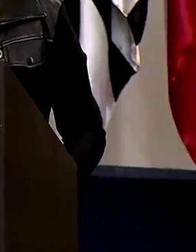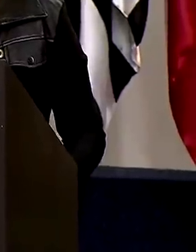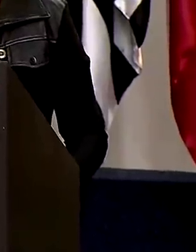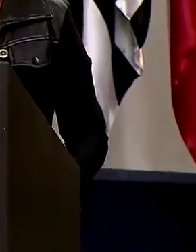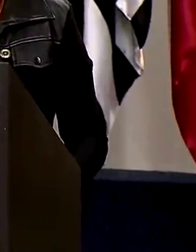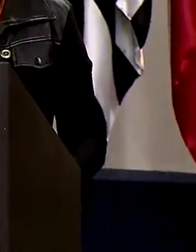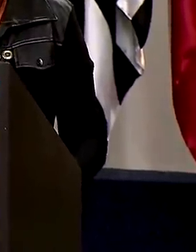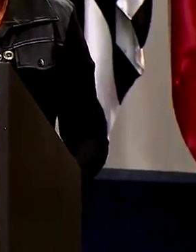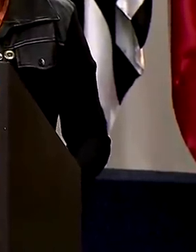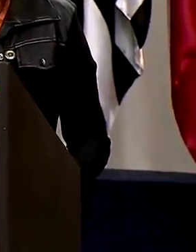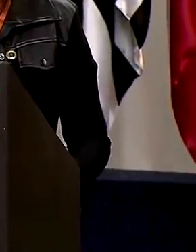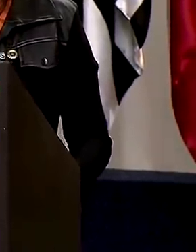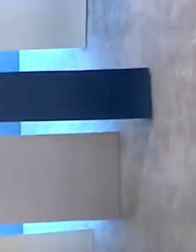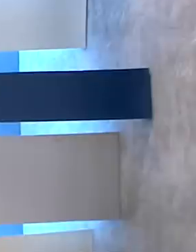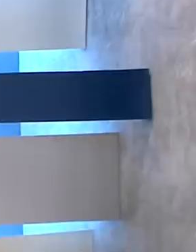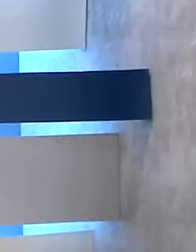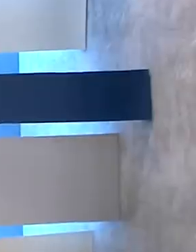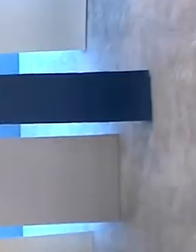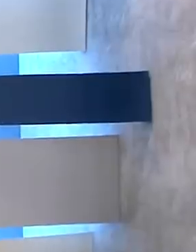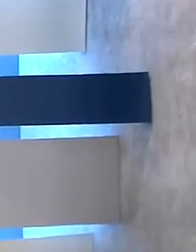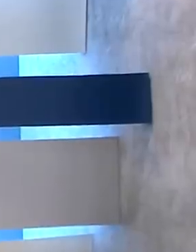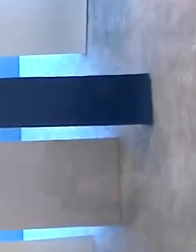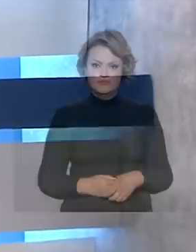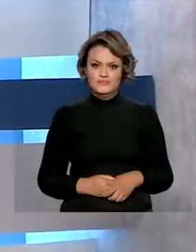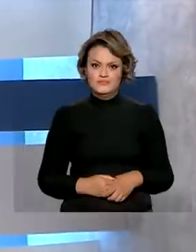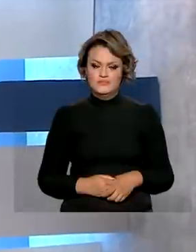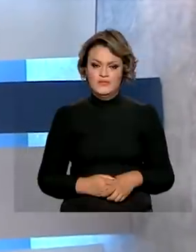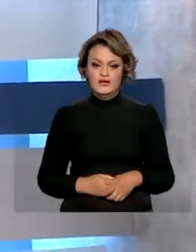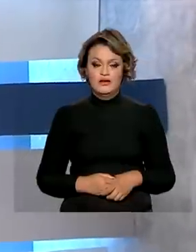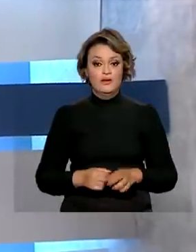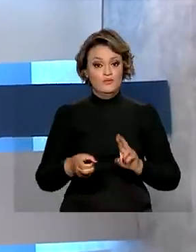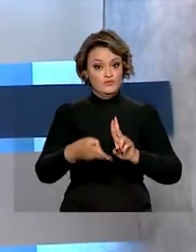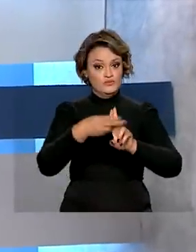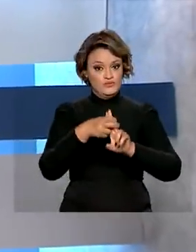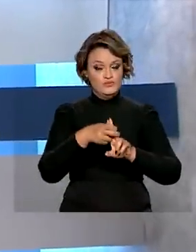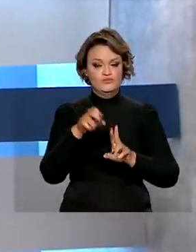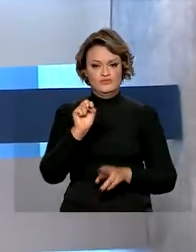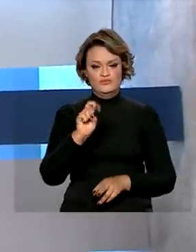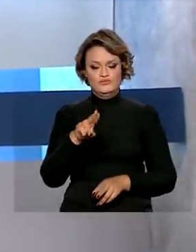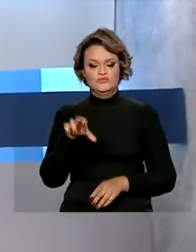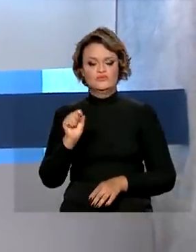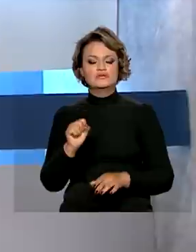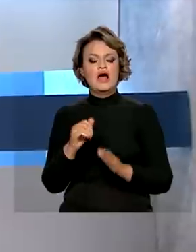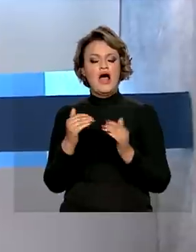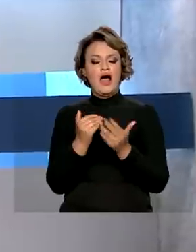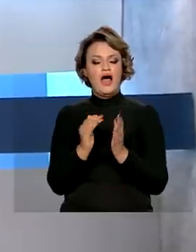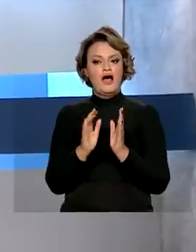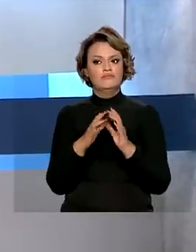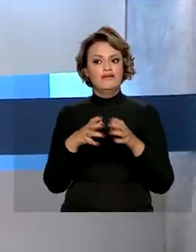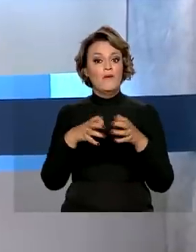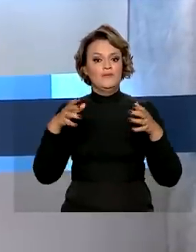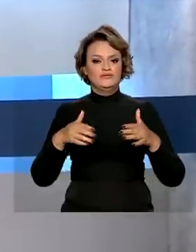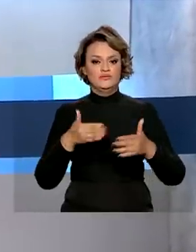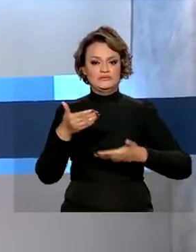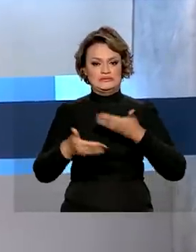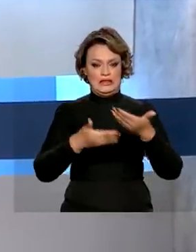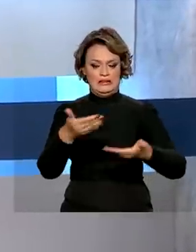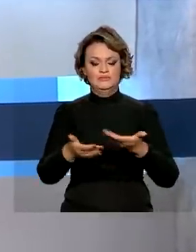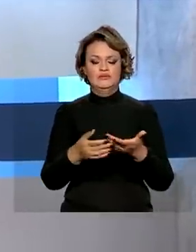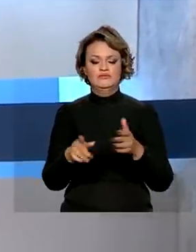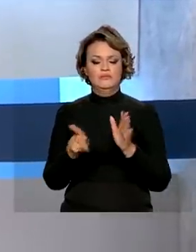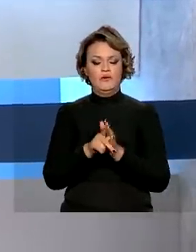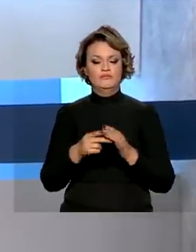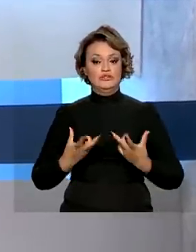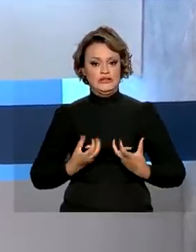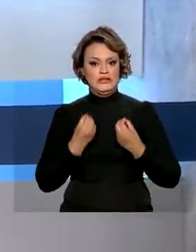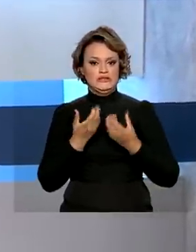hesite. Denuncie. E o Sistema Único de Saúde ampliou o tratamento de câncer. Dois novos procedimentos